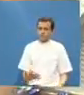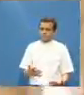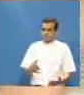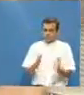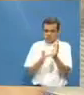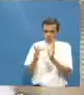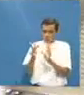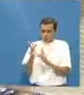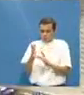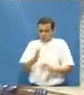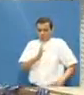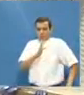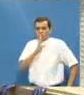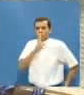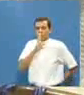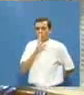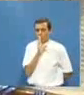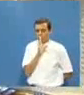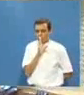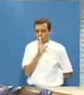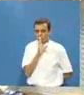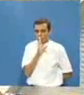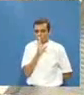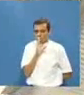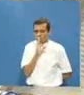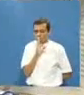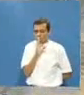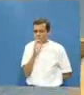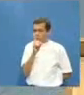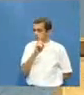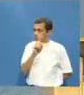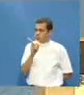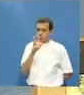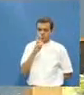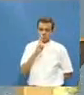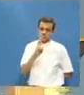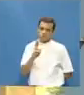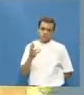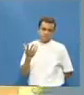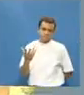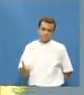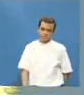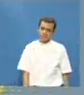palavra alguma, que meu Deus, que